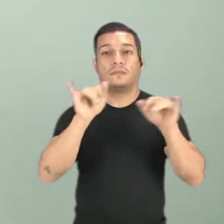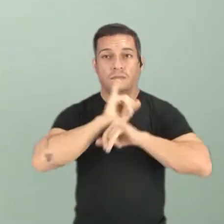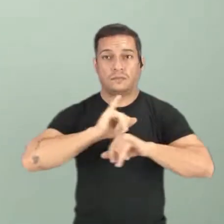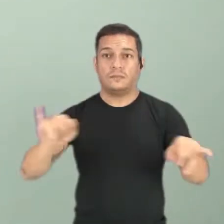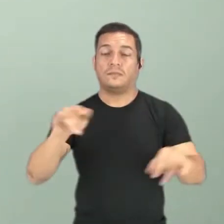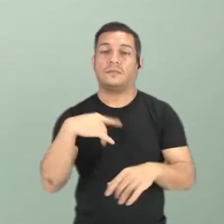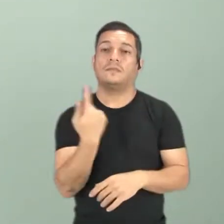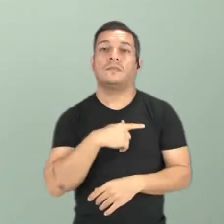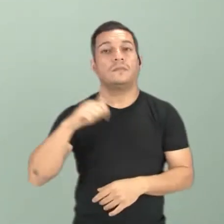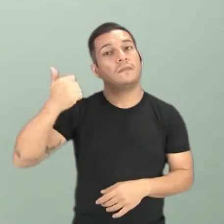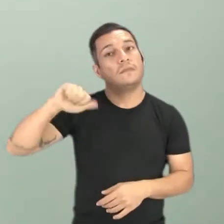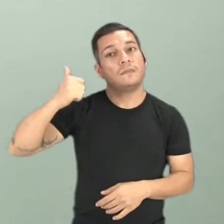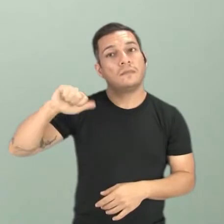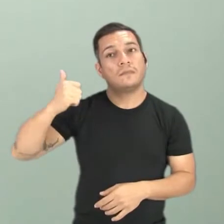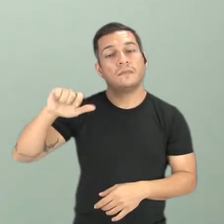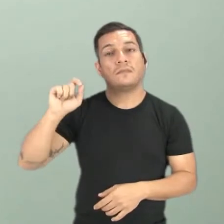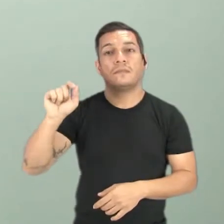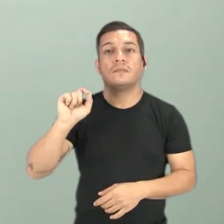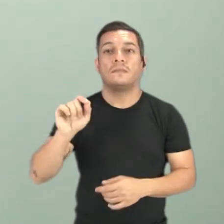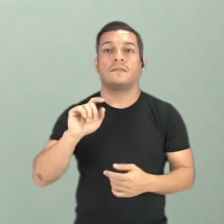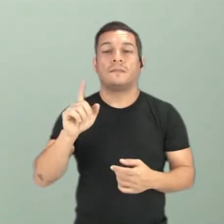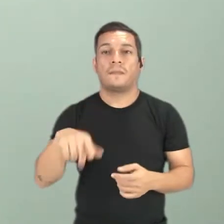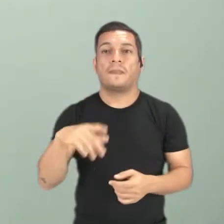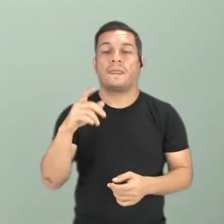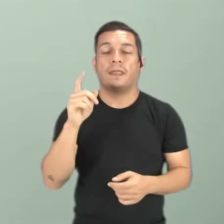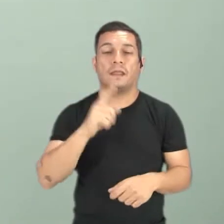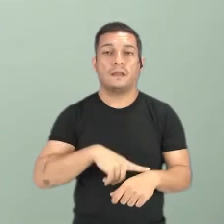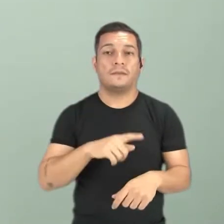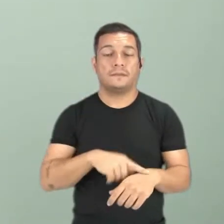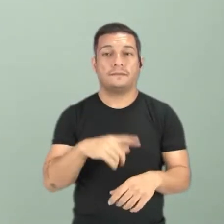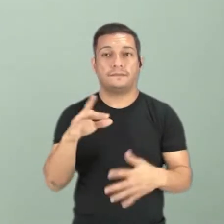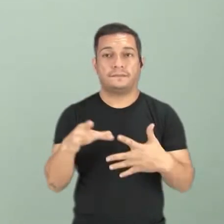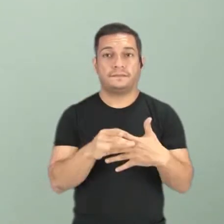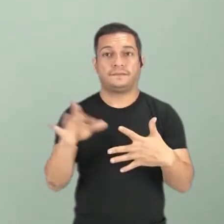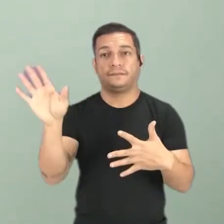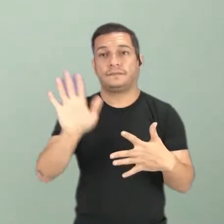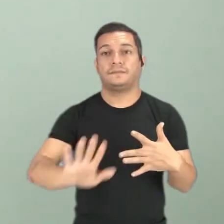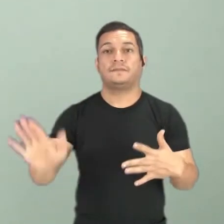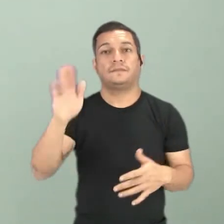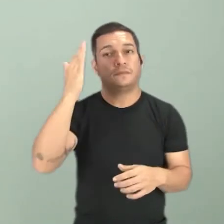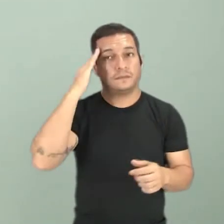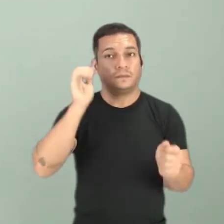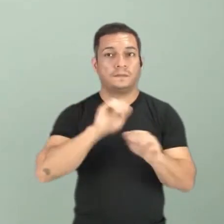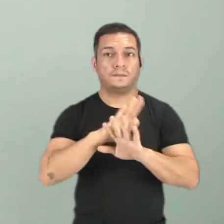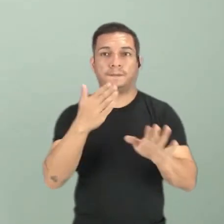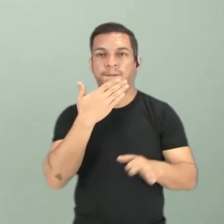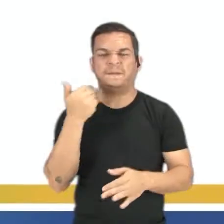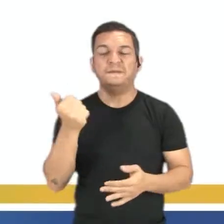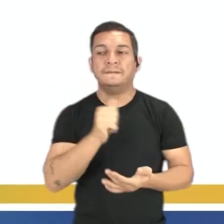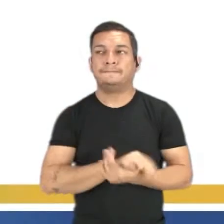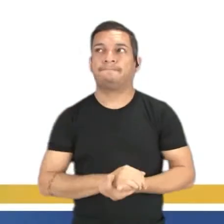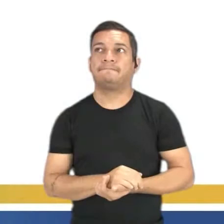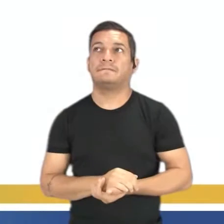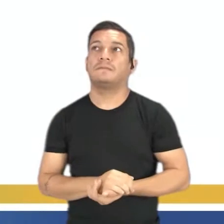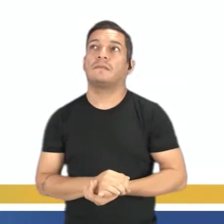para que nós analisemos, novamente, recursos estilísticos e semióticos, para vocês entenderem melhor. Vamos lá.